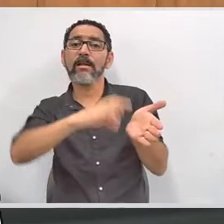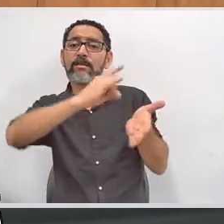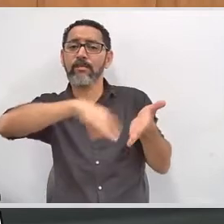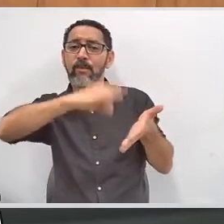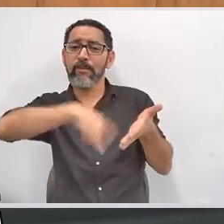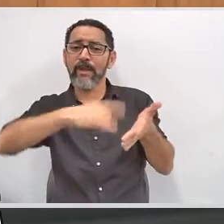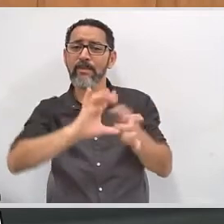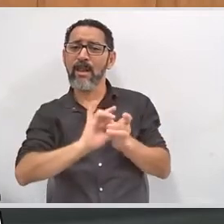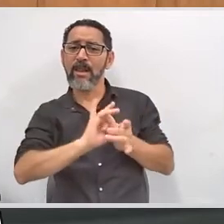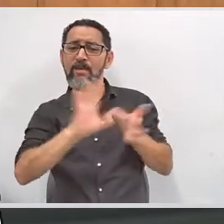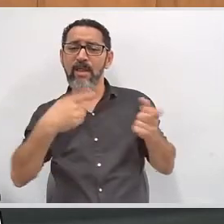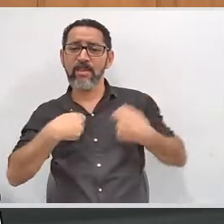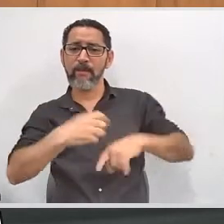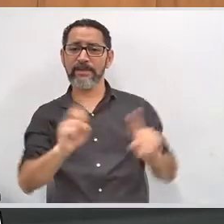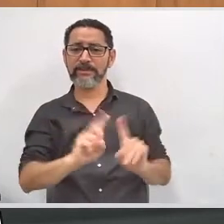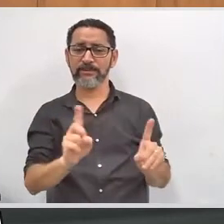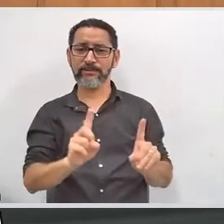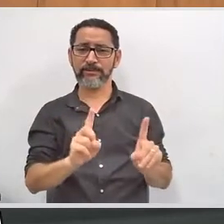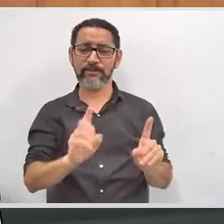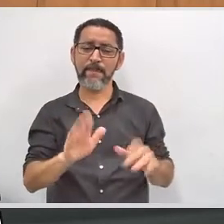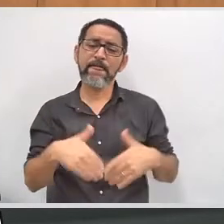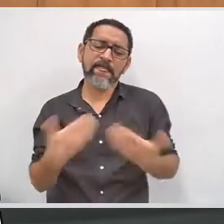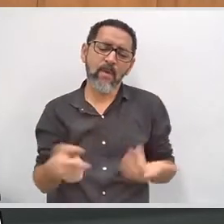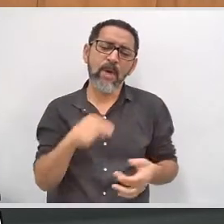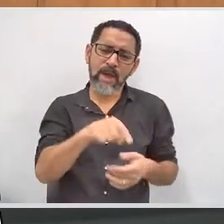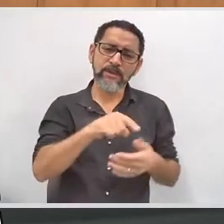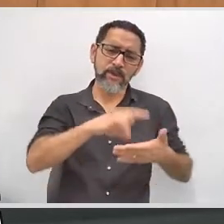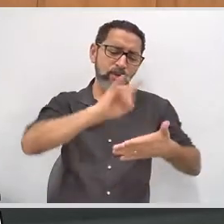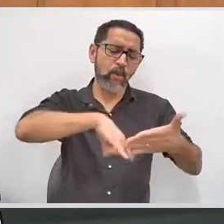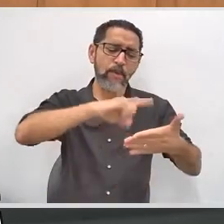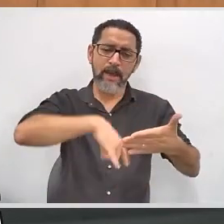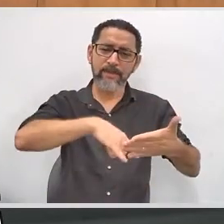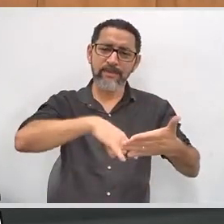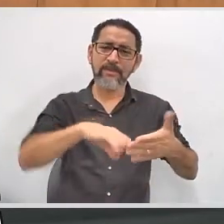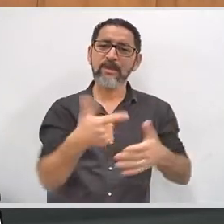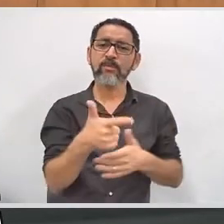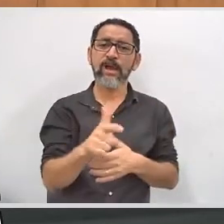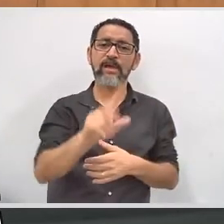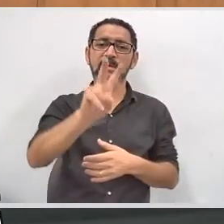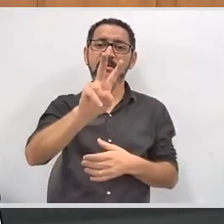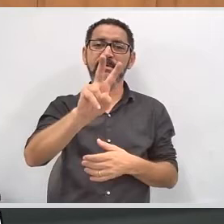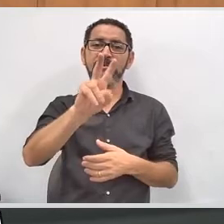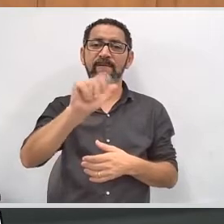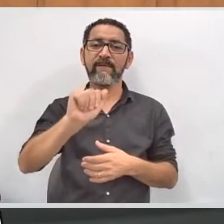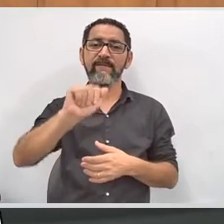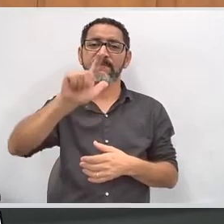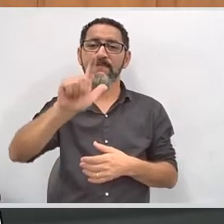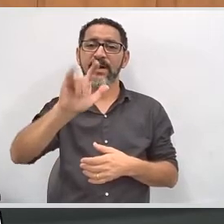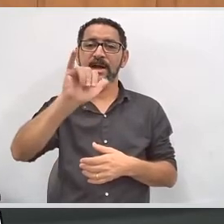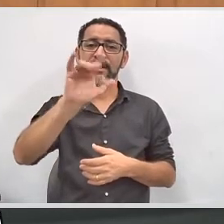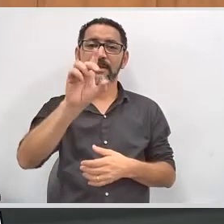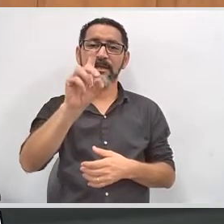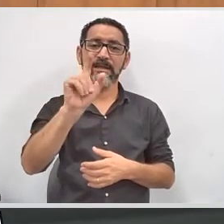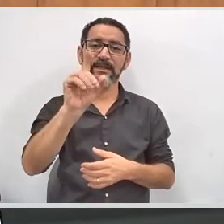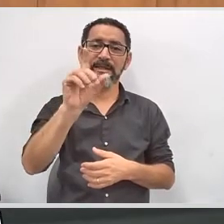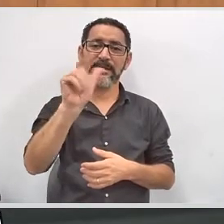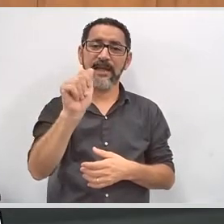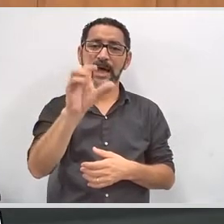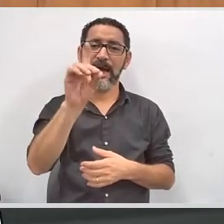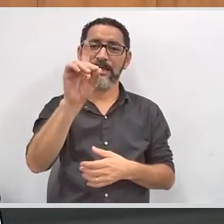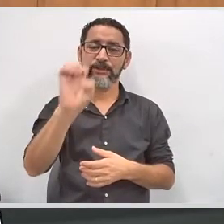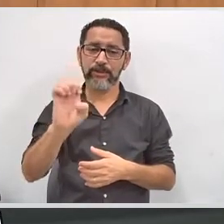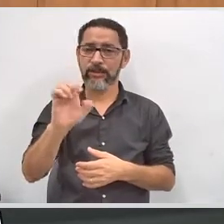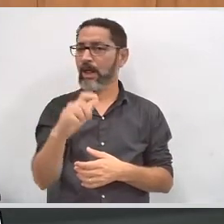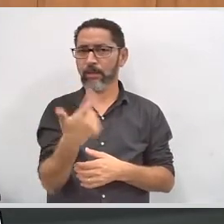faculta a pessoa portadora de deficiência que não compareça e obtenha essa certidão de quitação